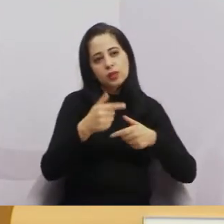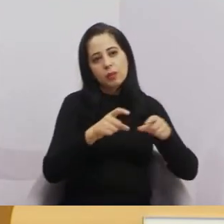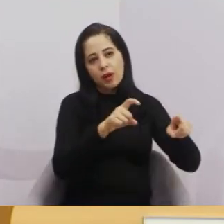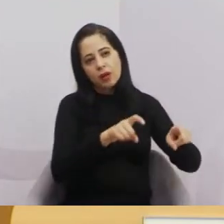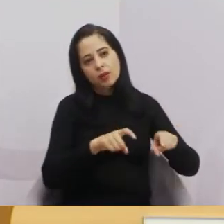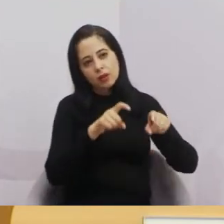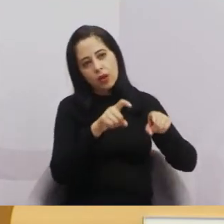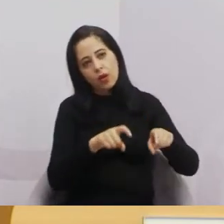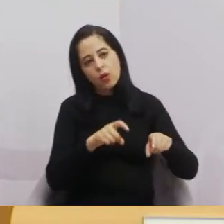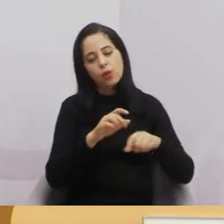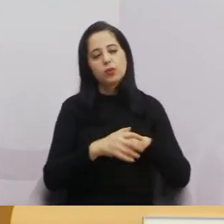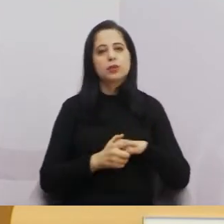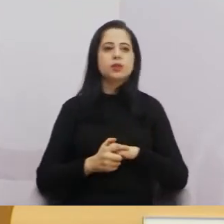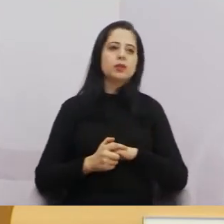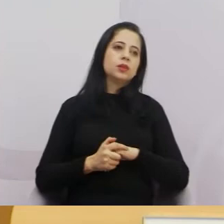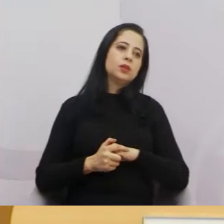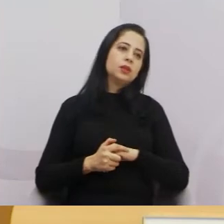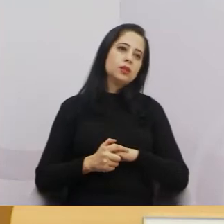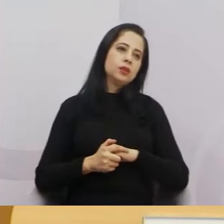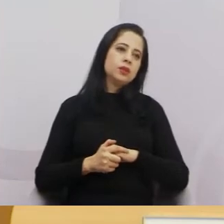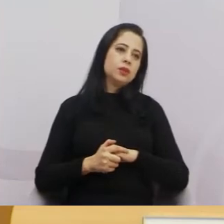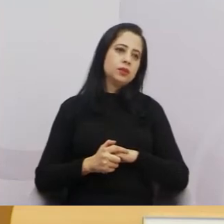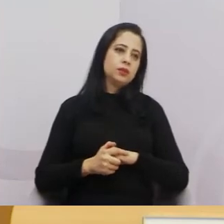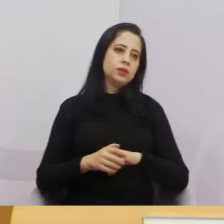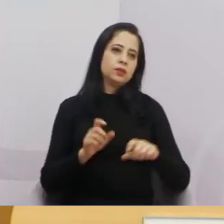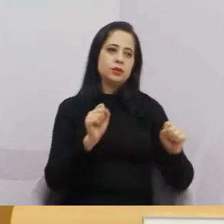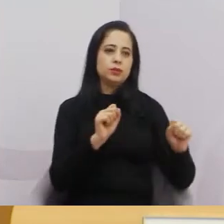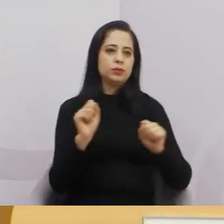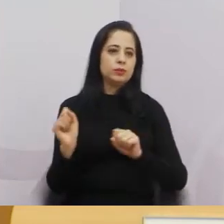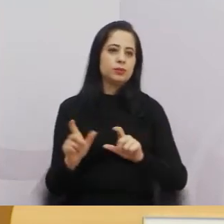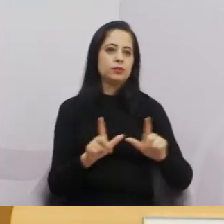animal, caso. Próximo slide.